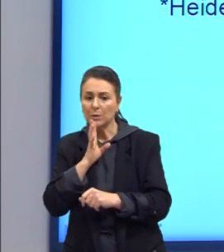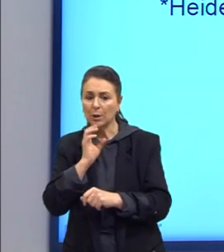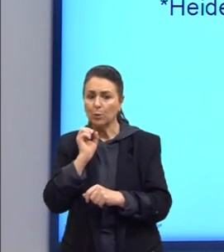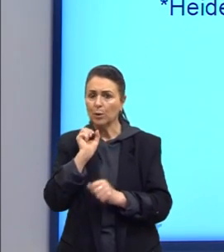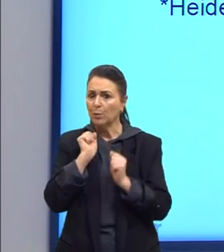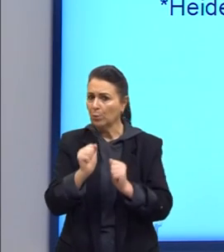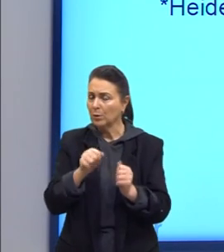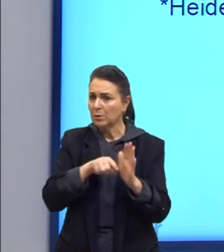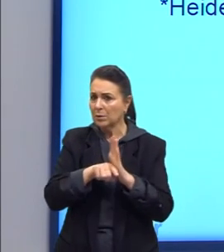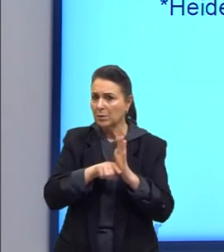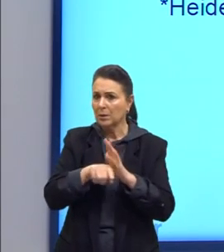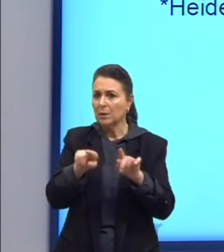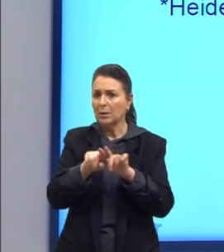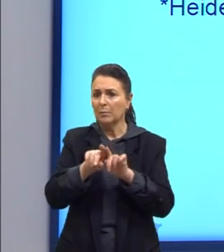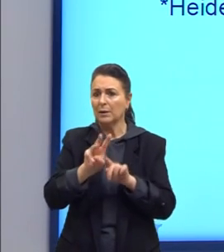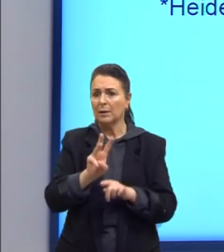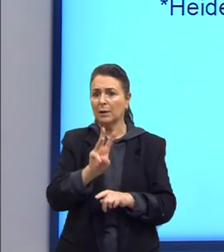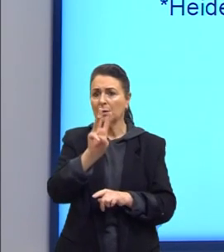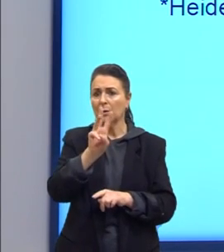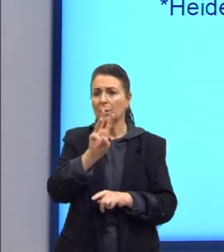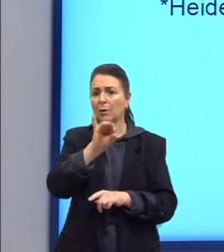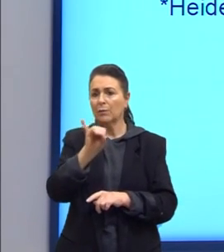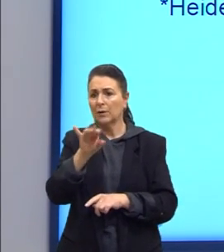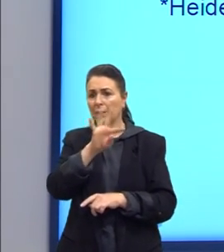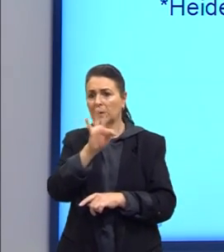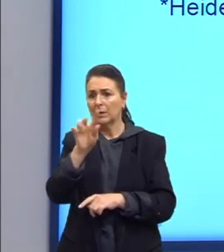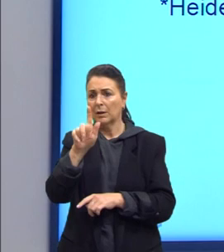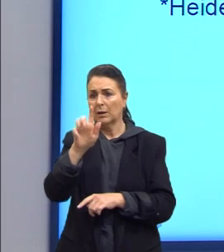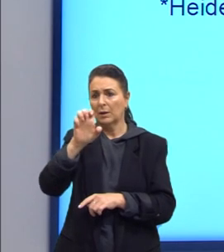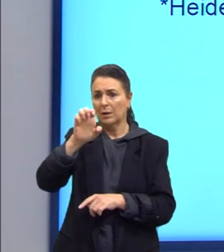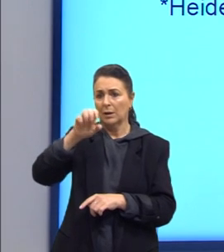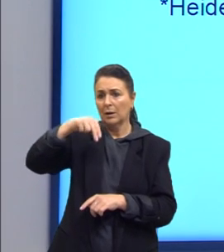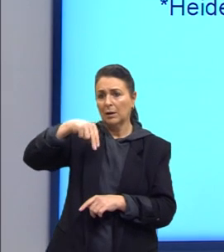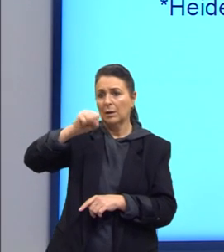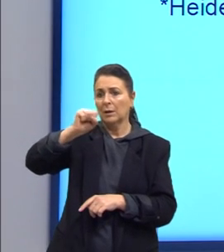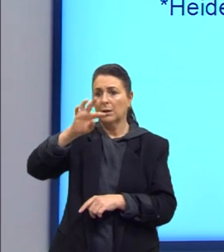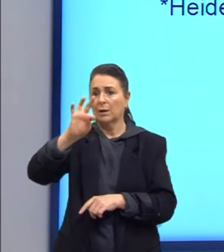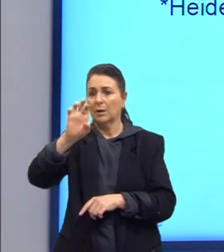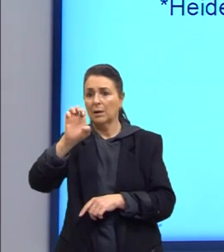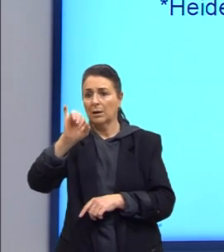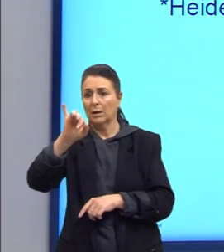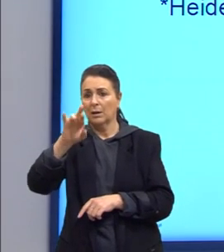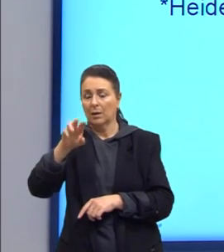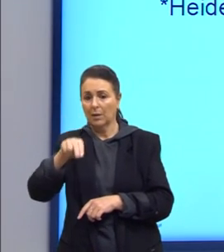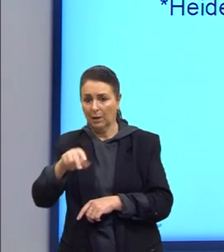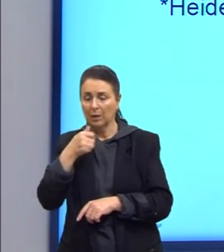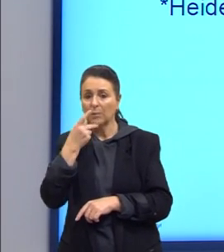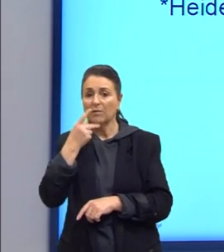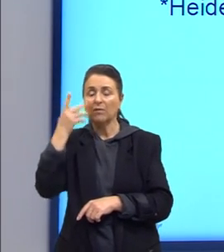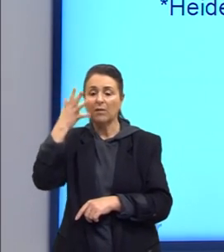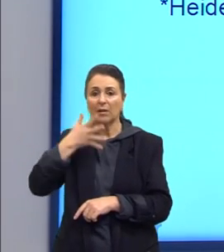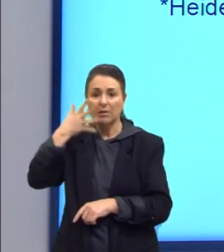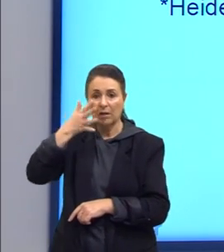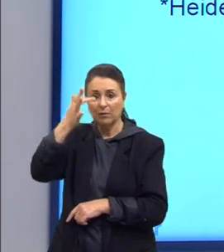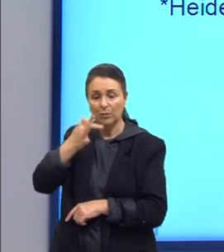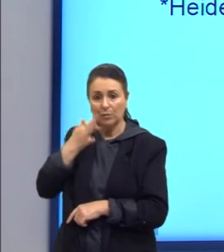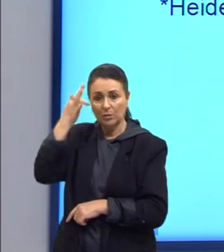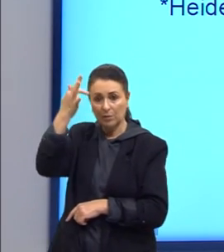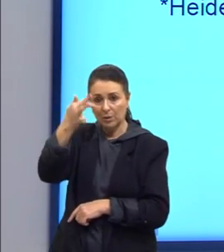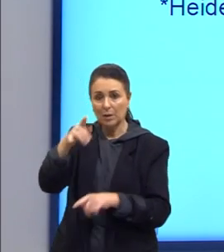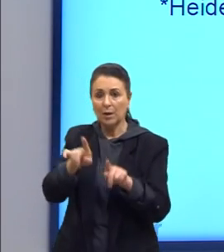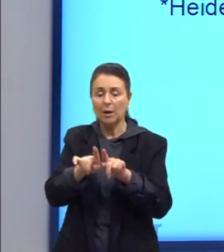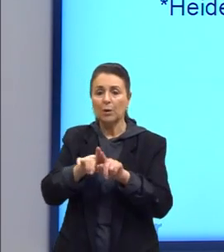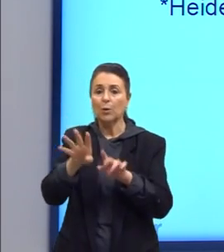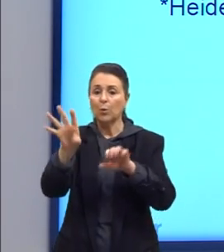depois, o Wittgenstein, que ele vai analisar a chamada filosofia do discurso. A filosofia, o conhecimento, ele é